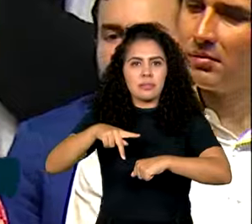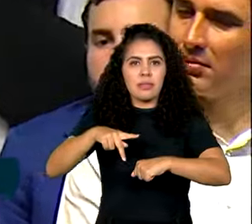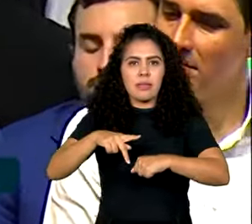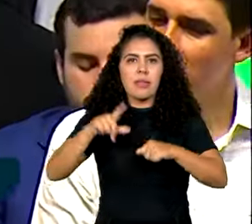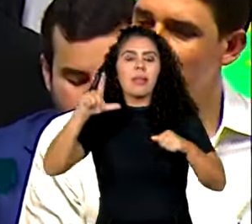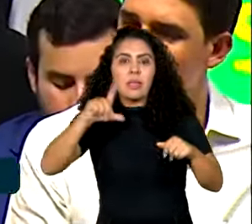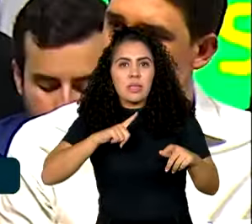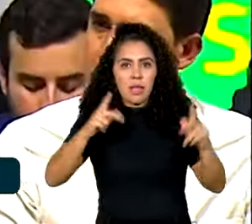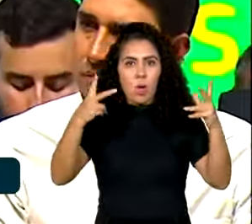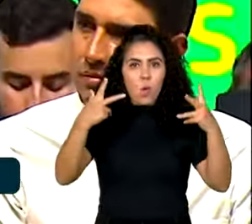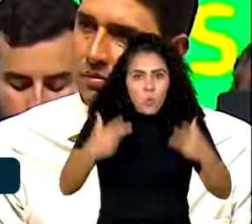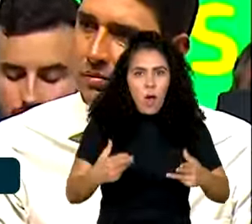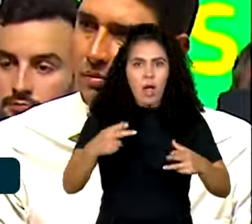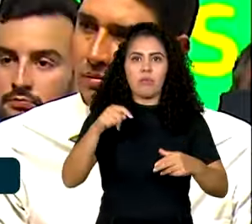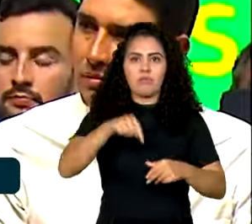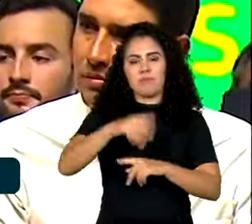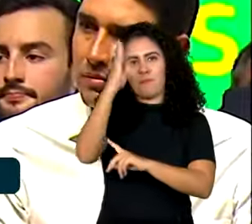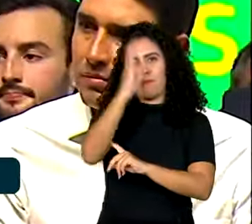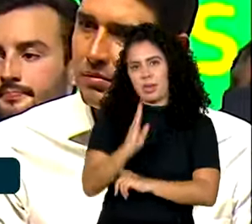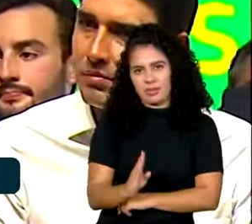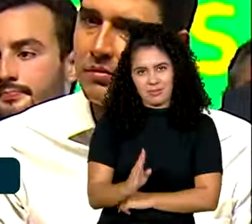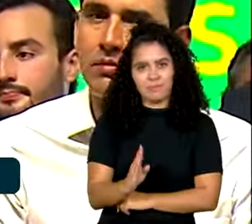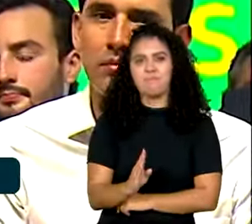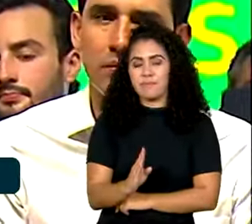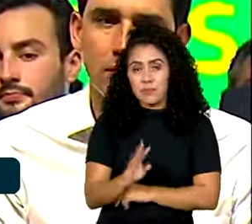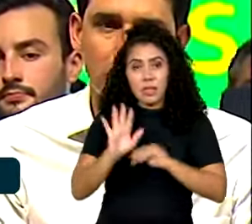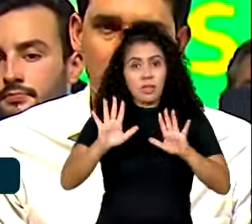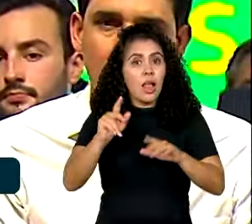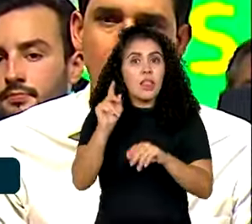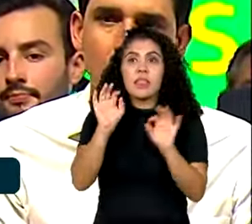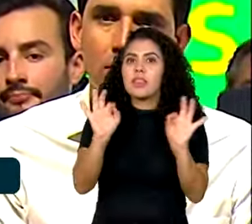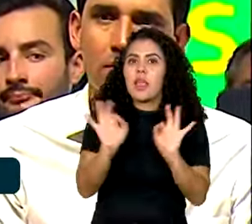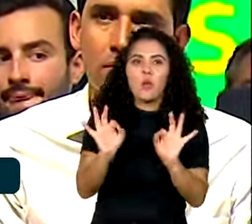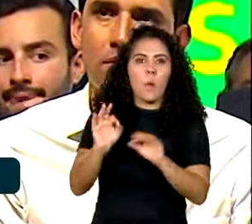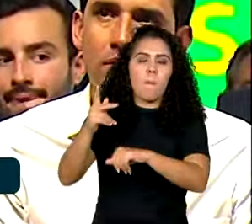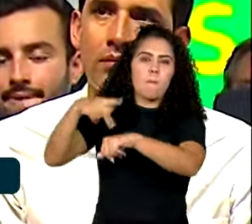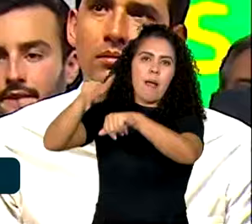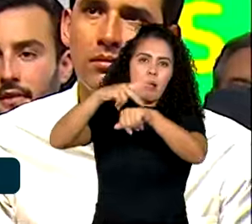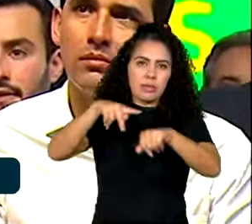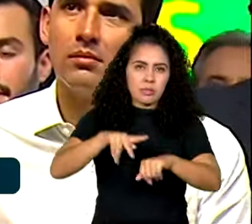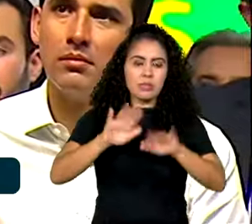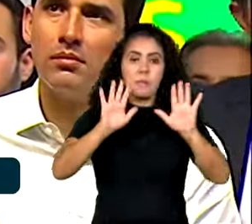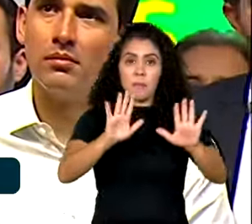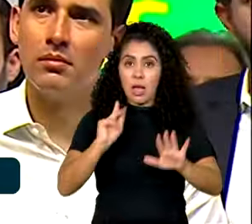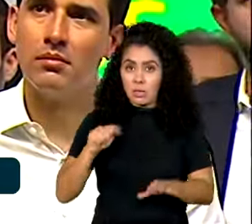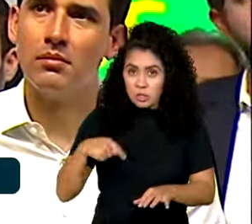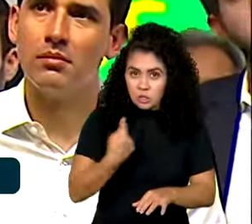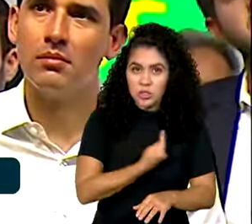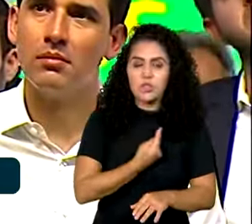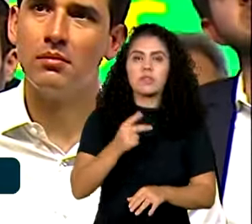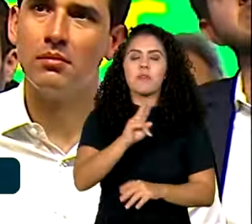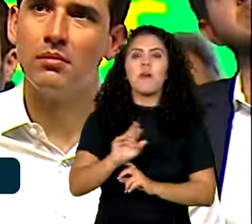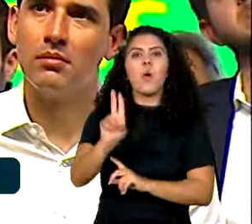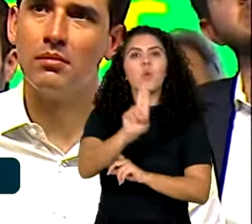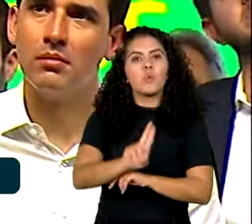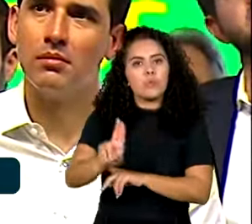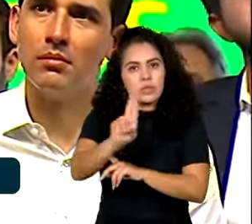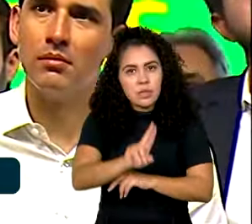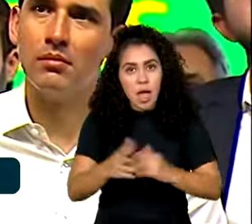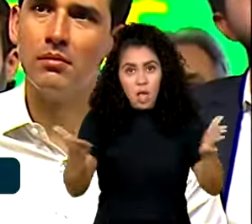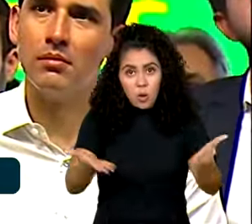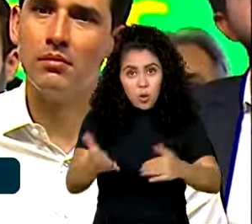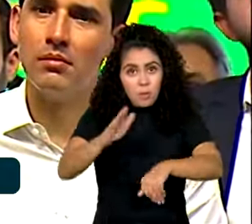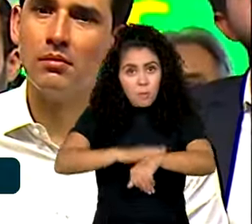perto da competitividade do Brasil. Nenhum país. E nós, João Paulo, vamos utilizar esse momento